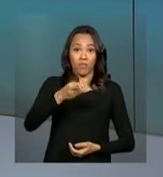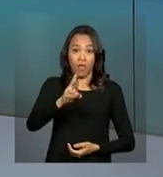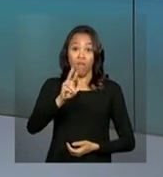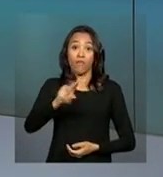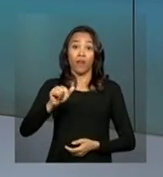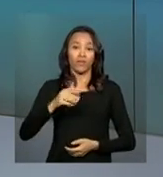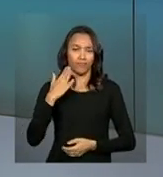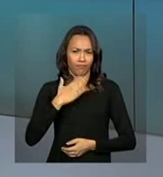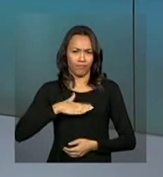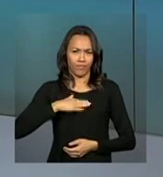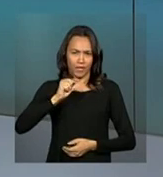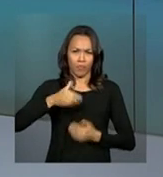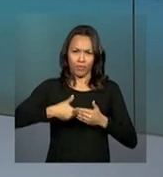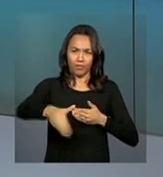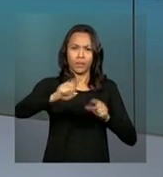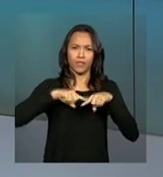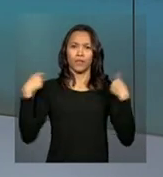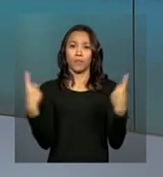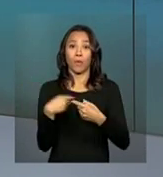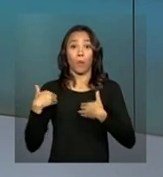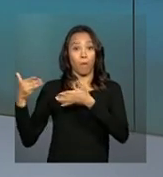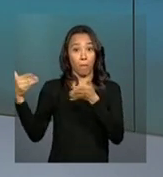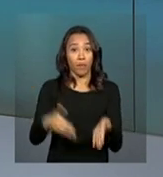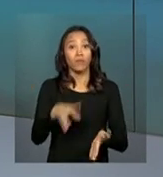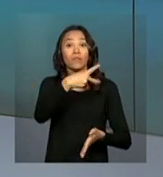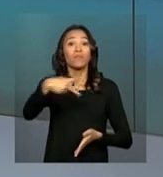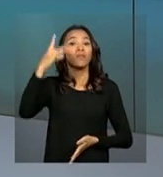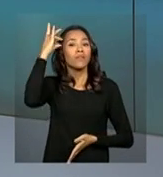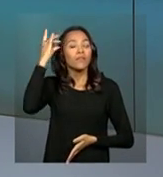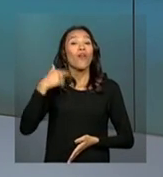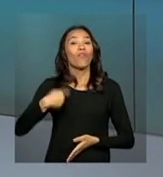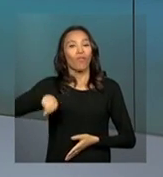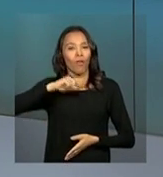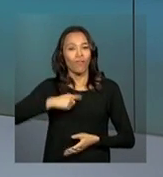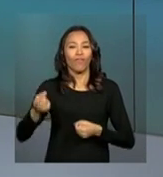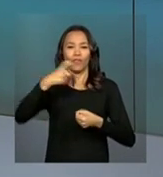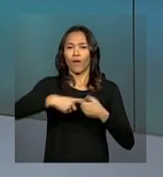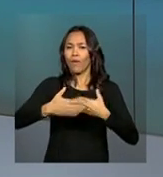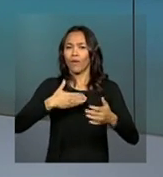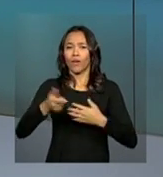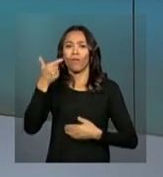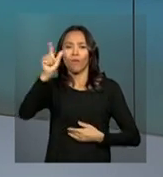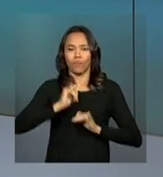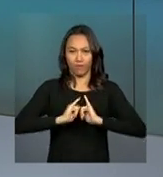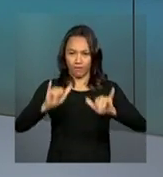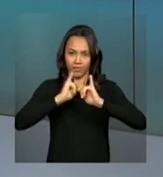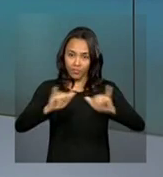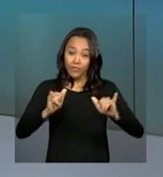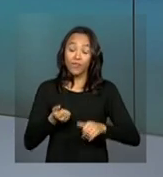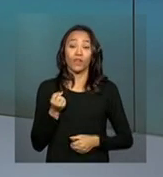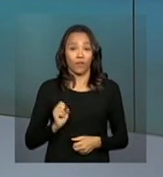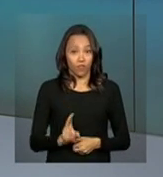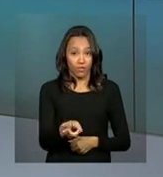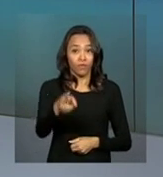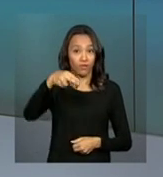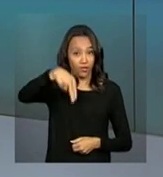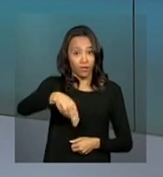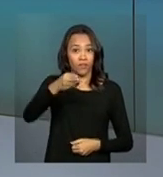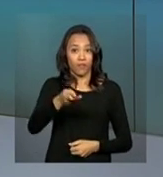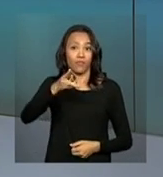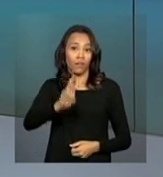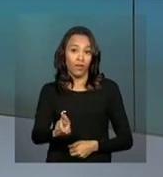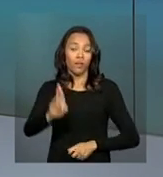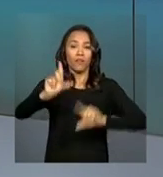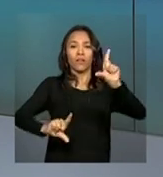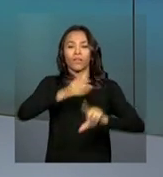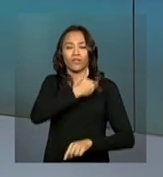transmitir logo mais a cerimônia com a participação da presidenta Dilma Rousseff. Nós podemos voltar a qualquer momento com outras informações. Continue com a